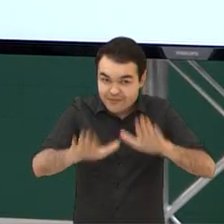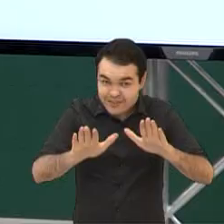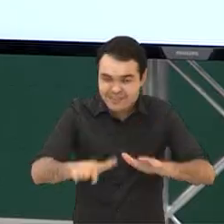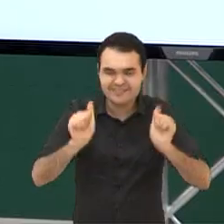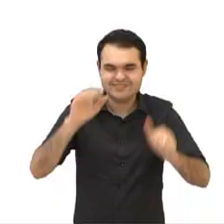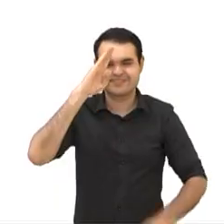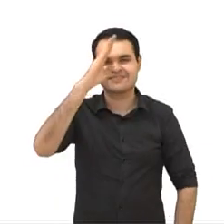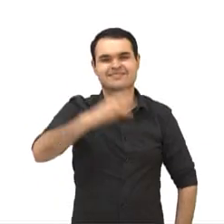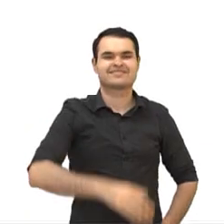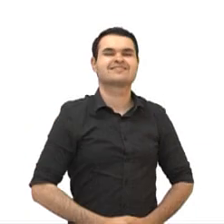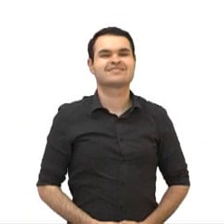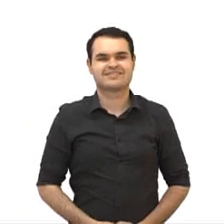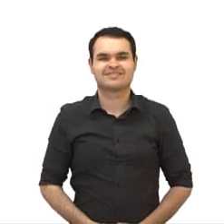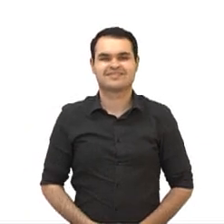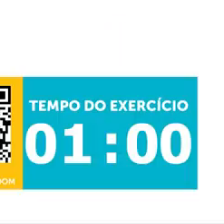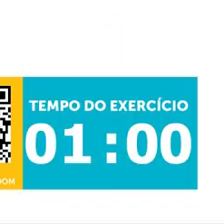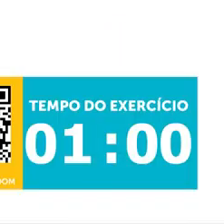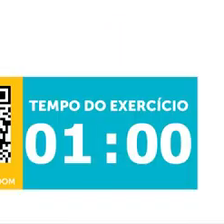não, hein? Até já.